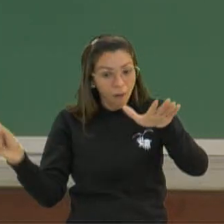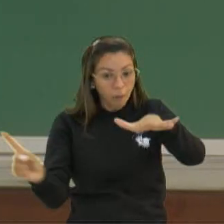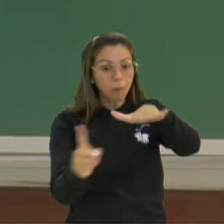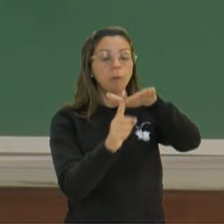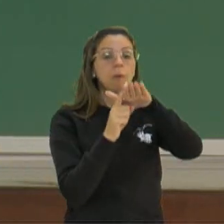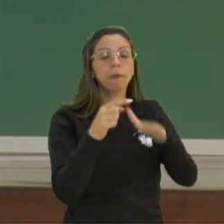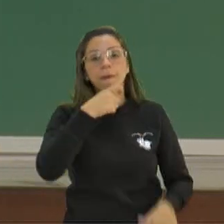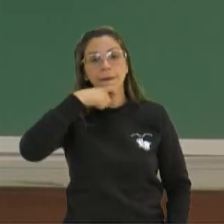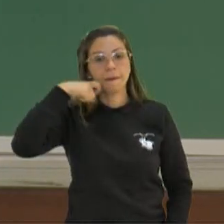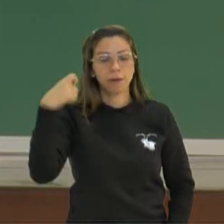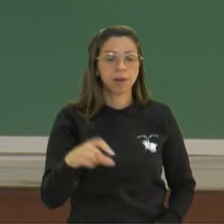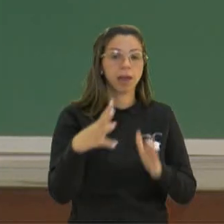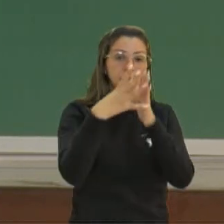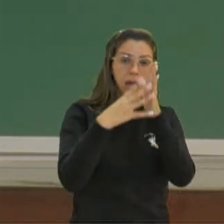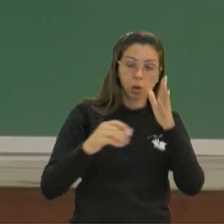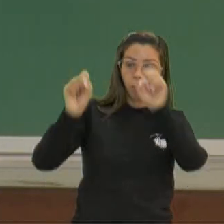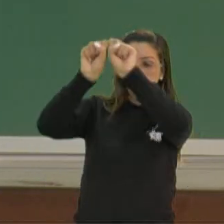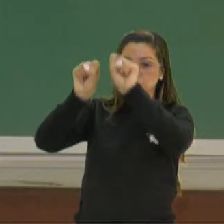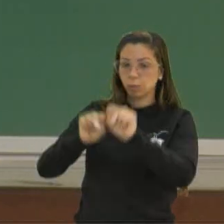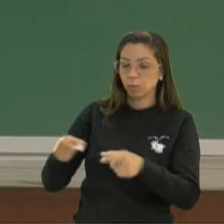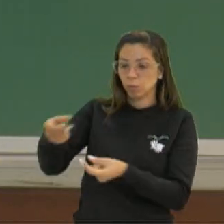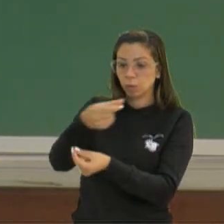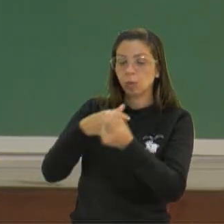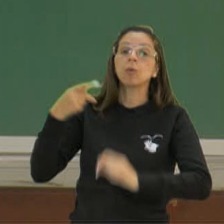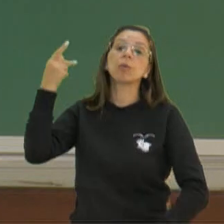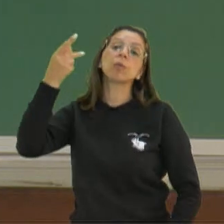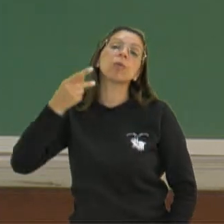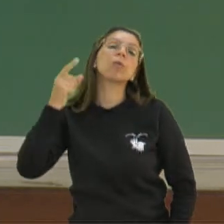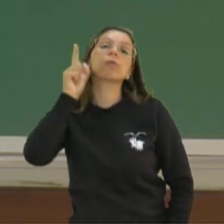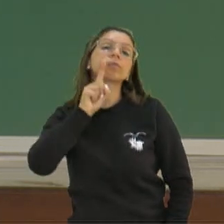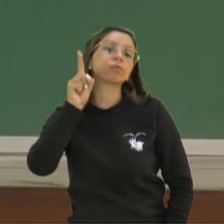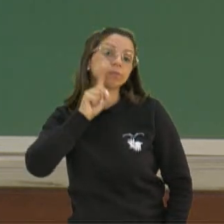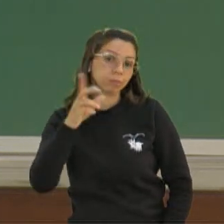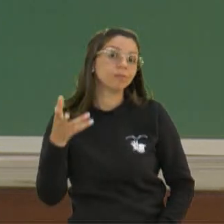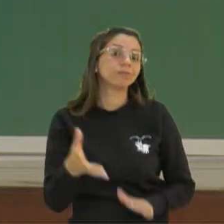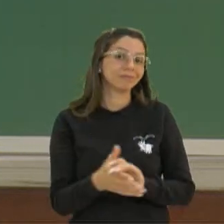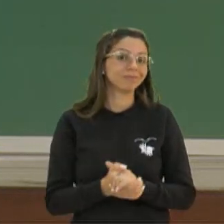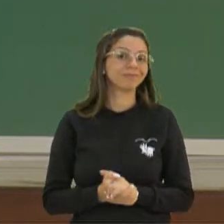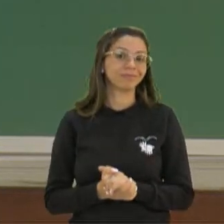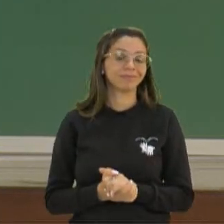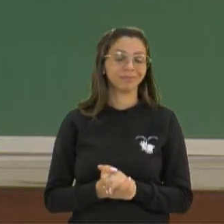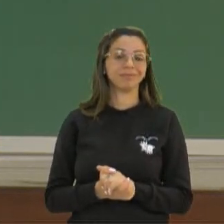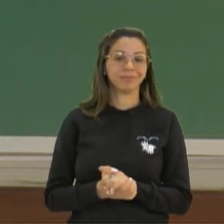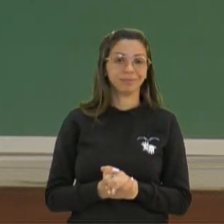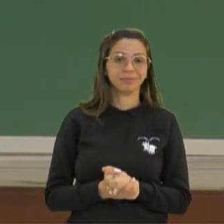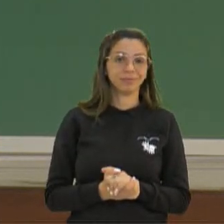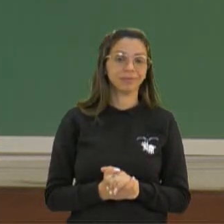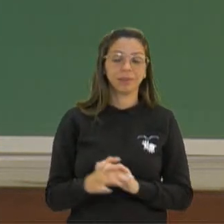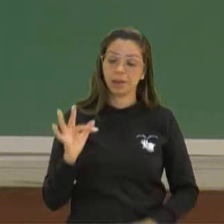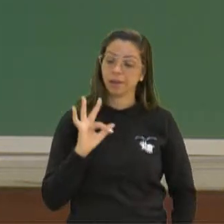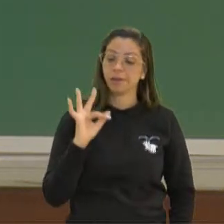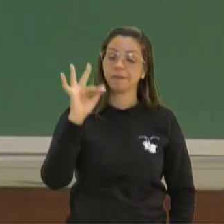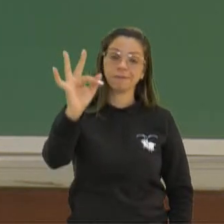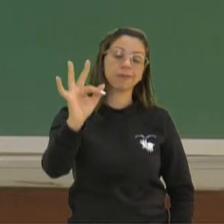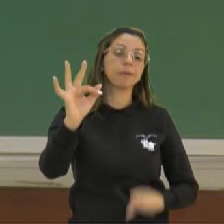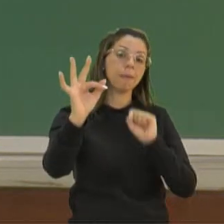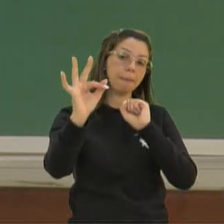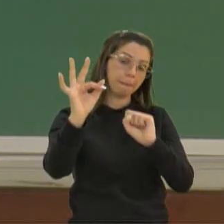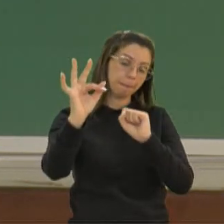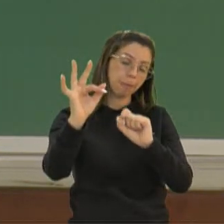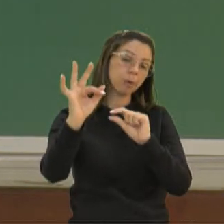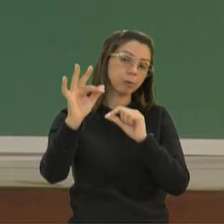a cópia do sistema econômico e político dos Estados Unidos, que futuramente pode ser um